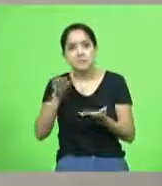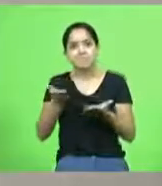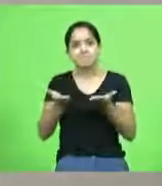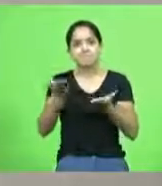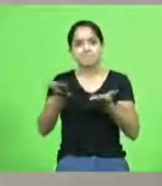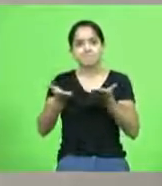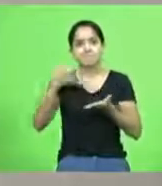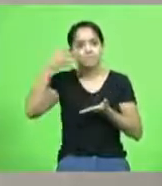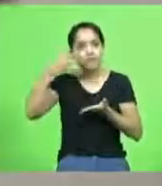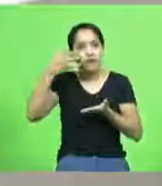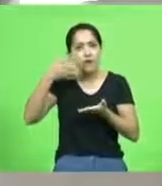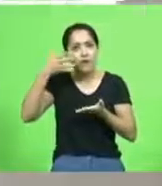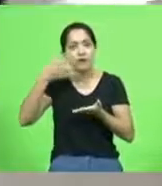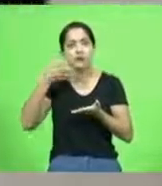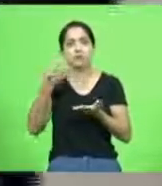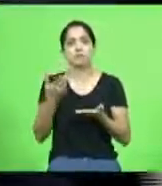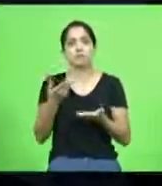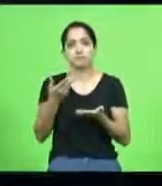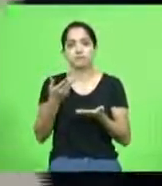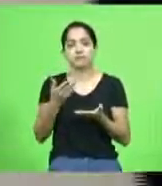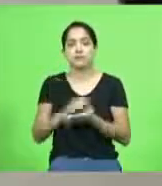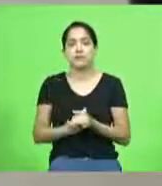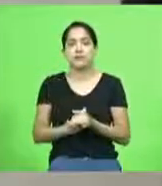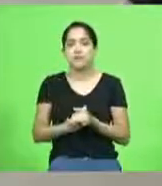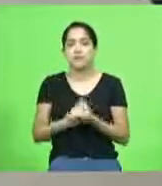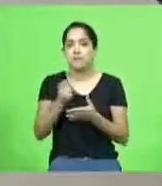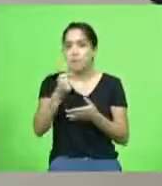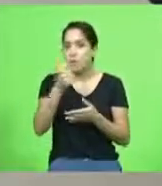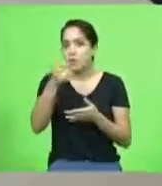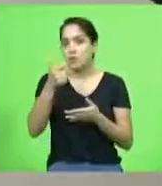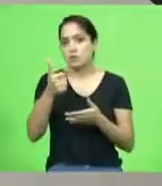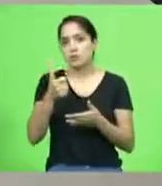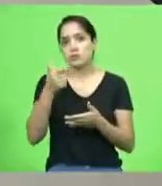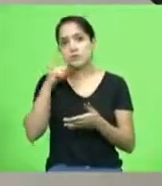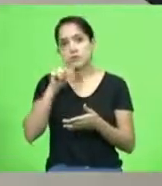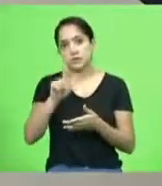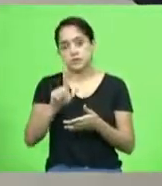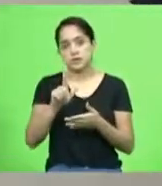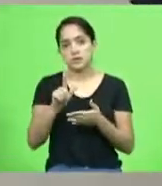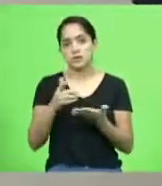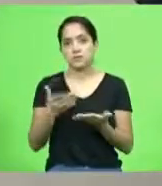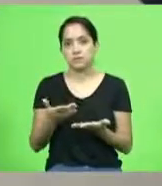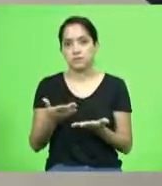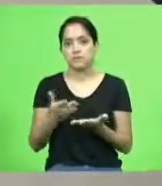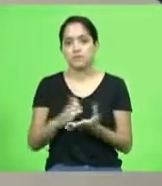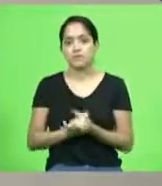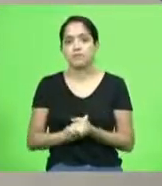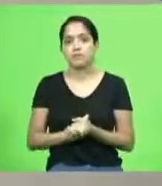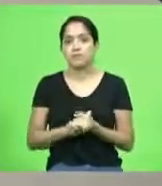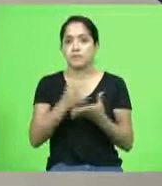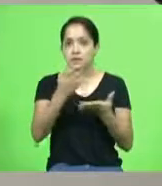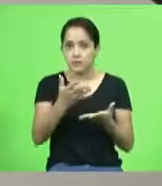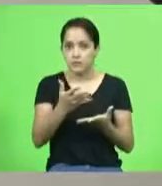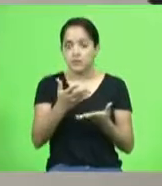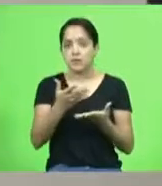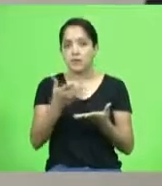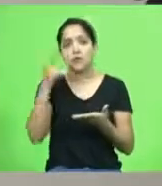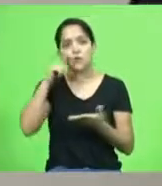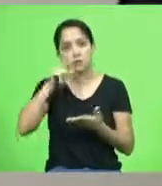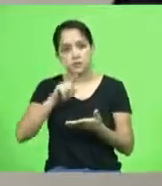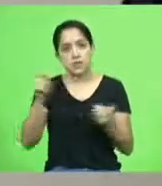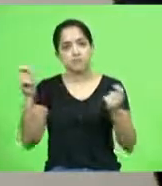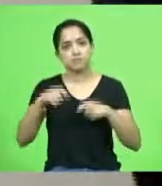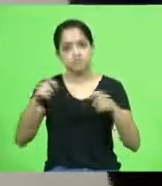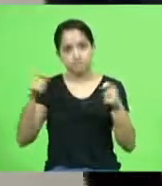fala é para poucos então vossa excelência tem esse domínio consegue